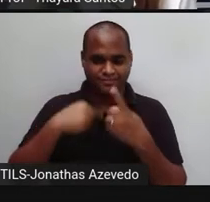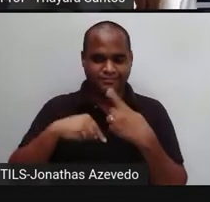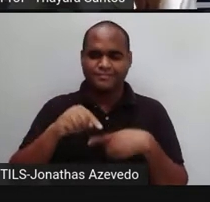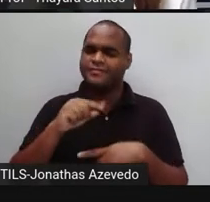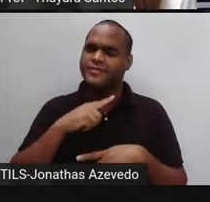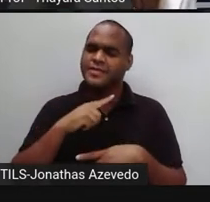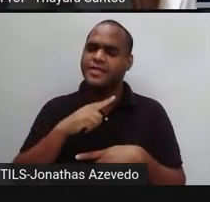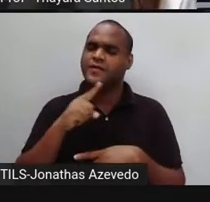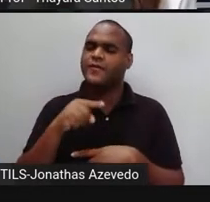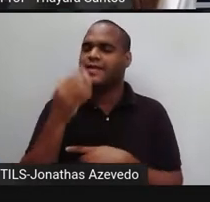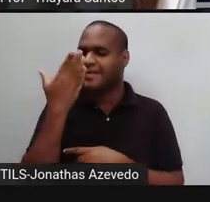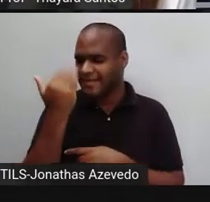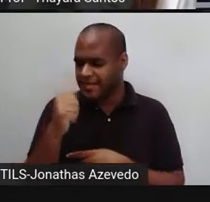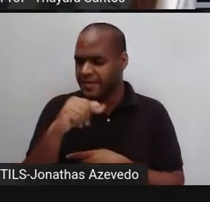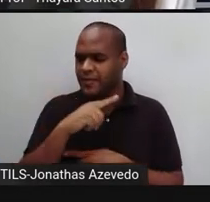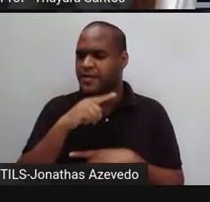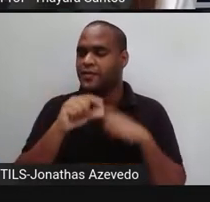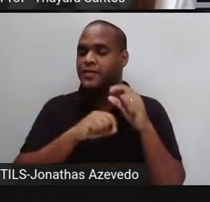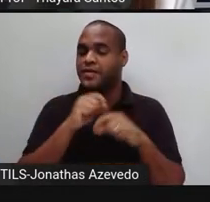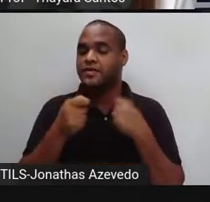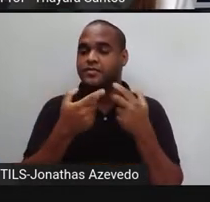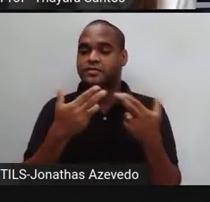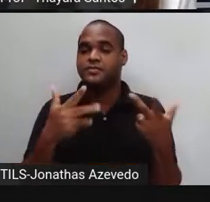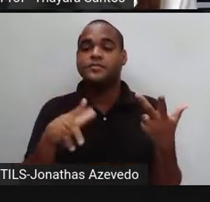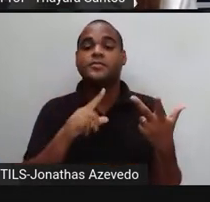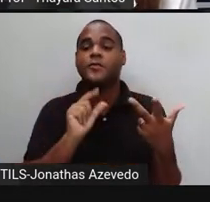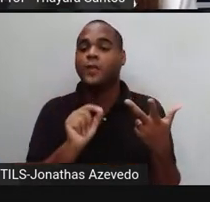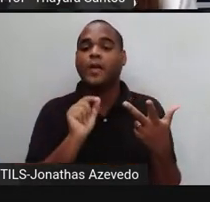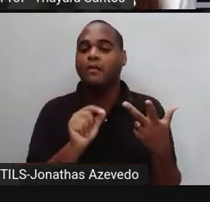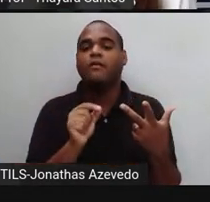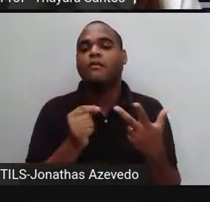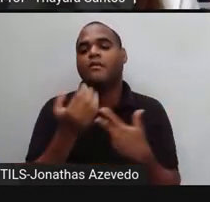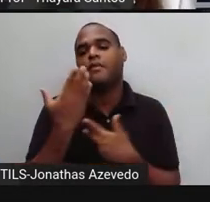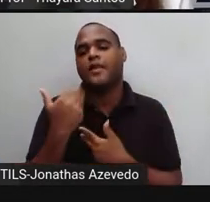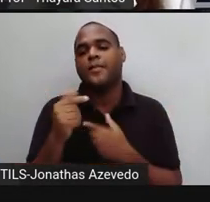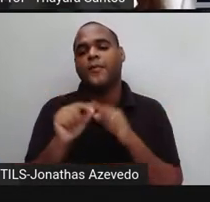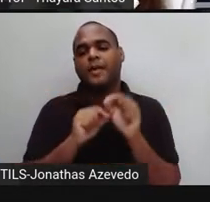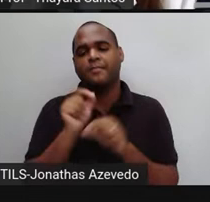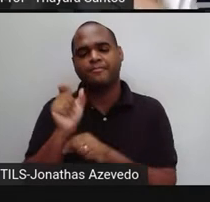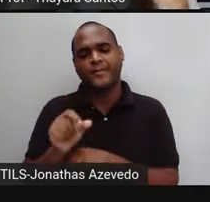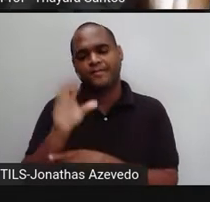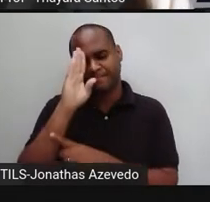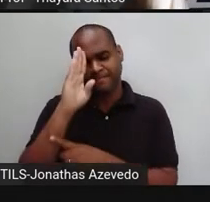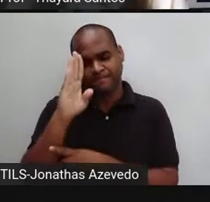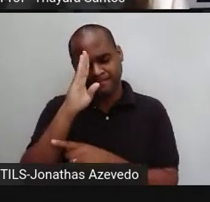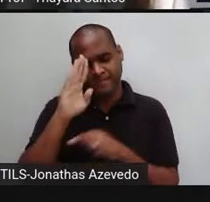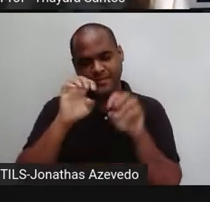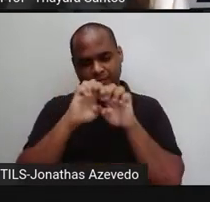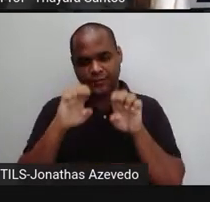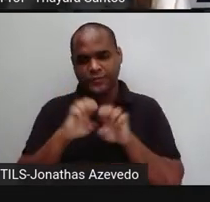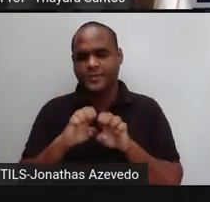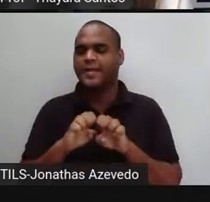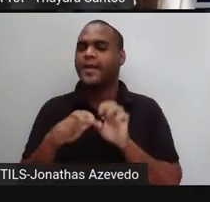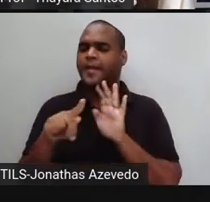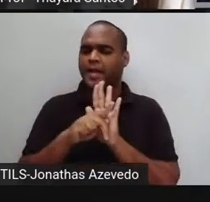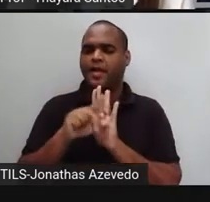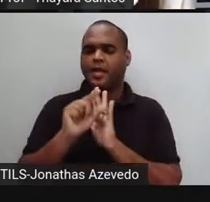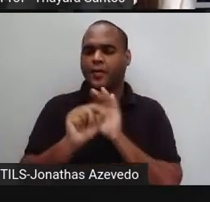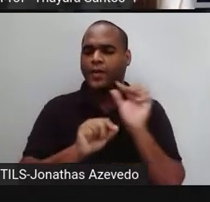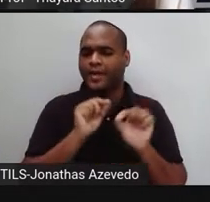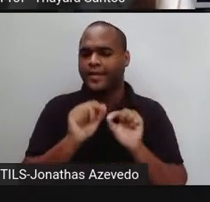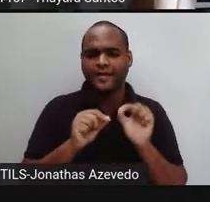E vocês sabem o que é esse sistema respiratório, sabem? Qual é a função dele, quais são as estruturas que fazem parte dele.